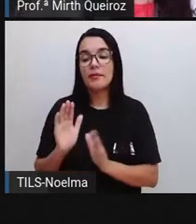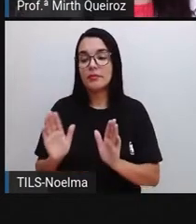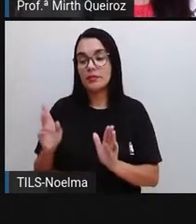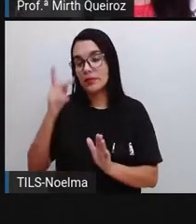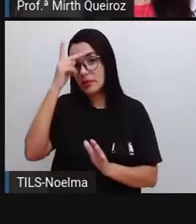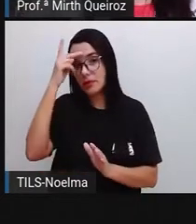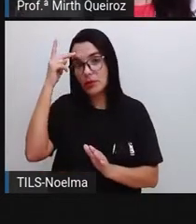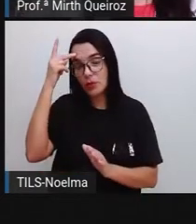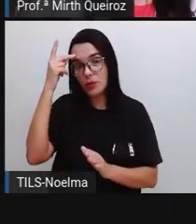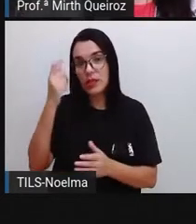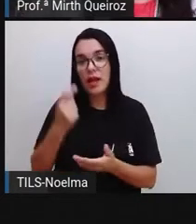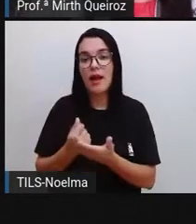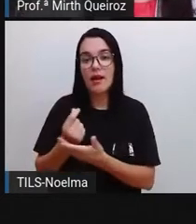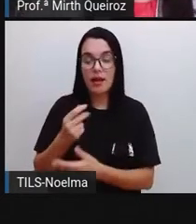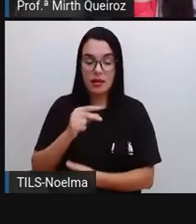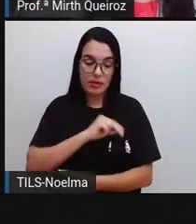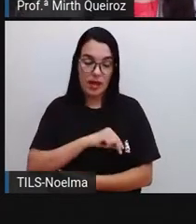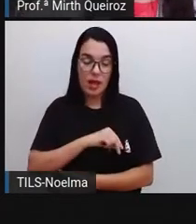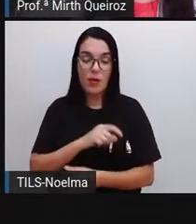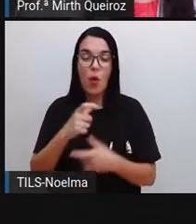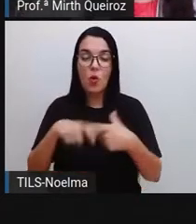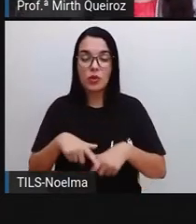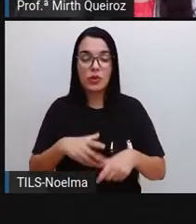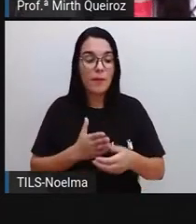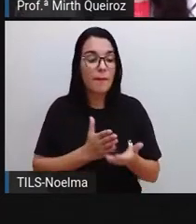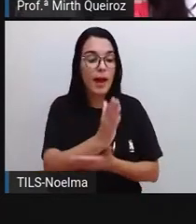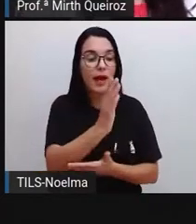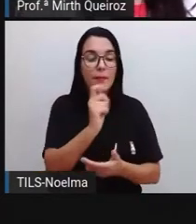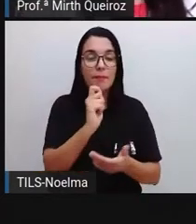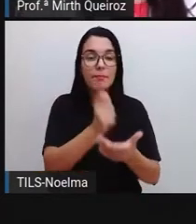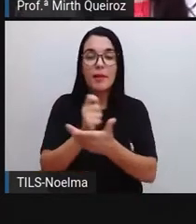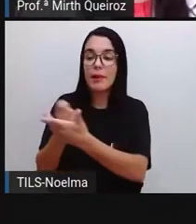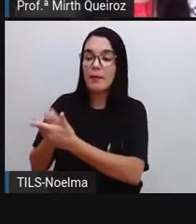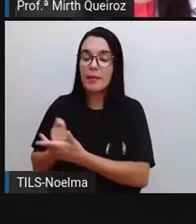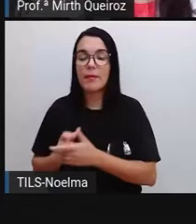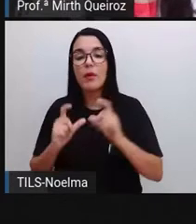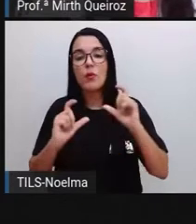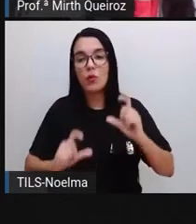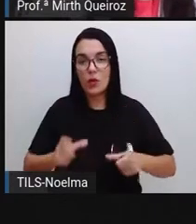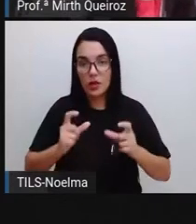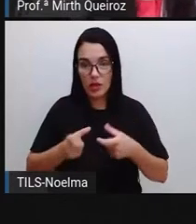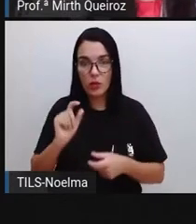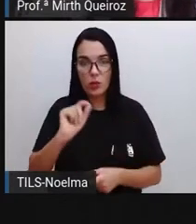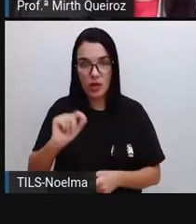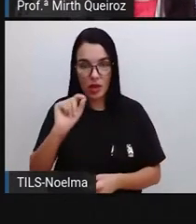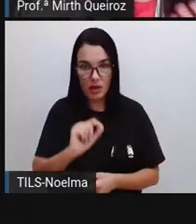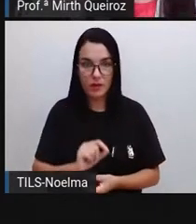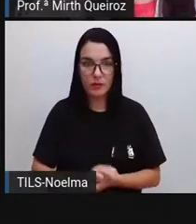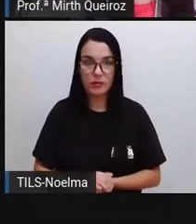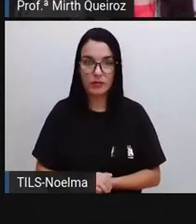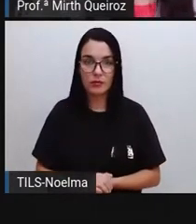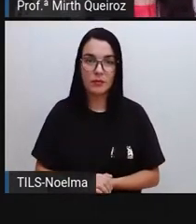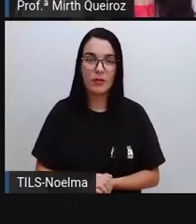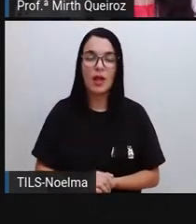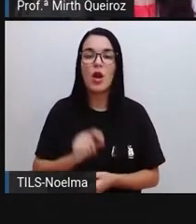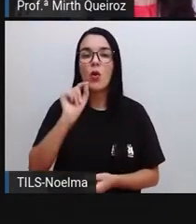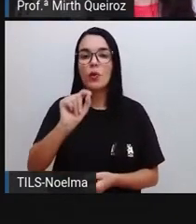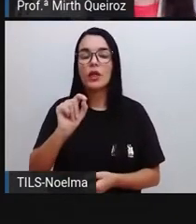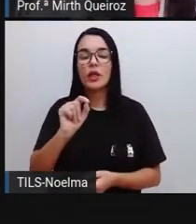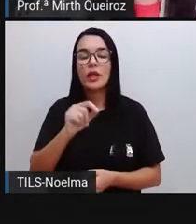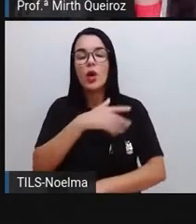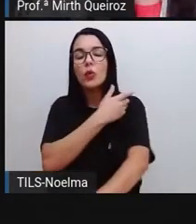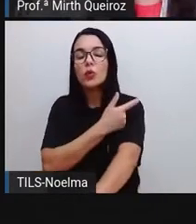pais ganham de dinheiro. A maior parte vai para quê? O que que vocês costumam